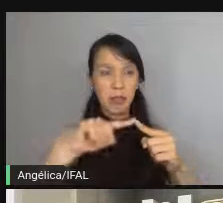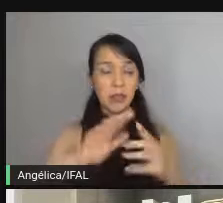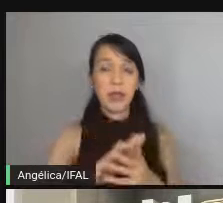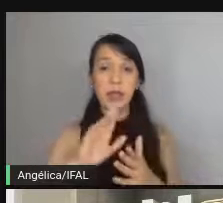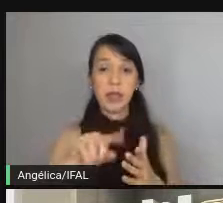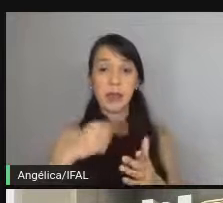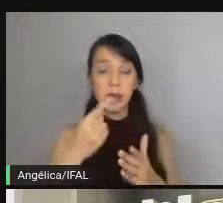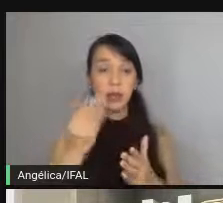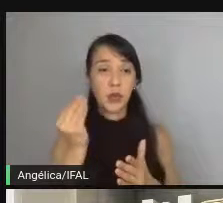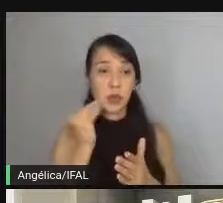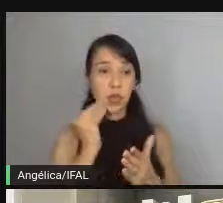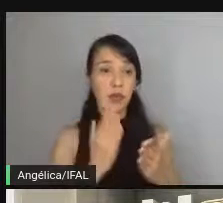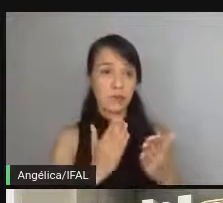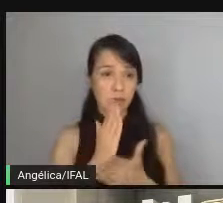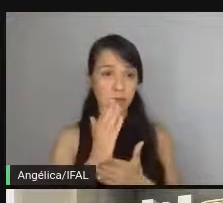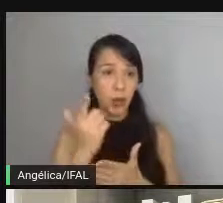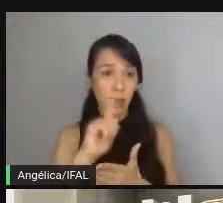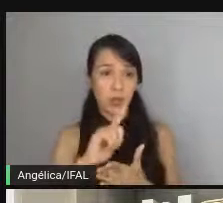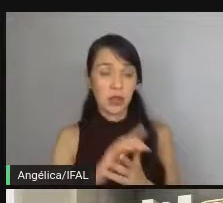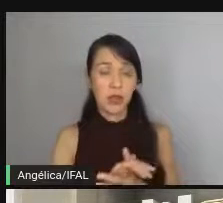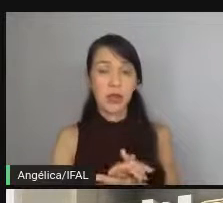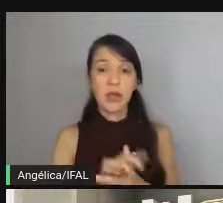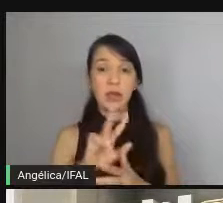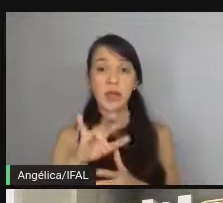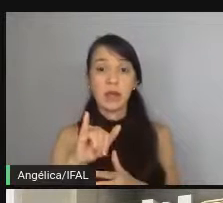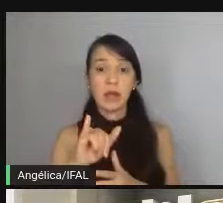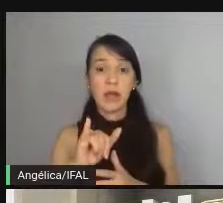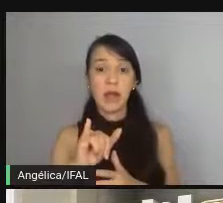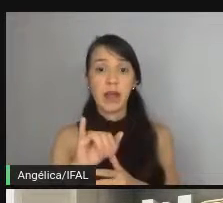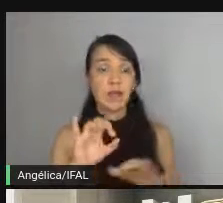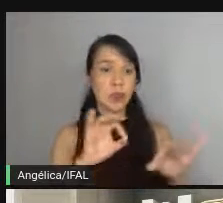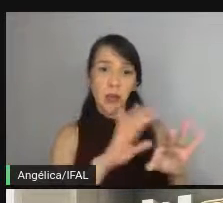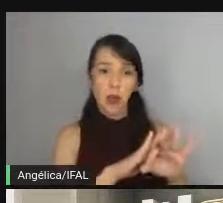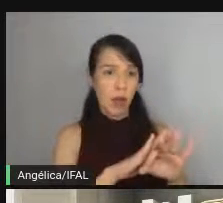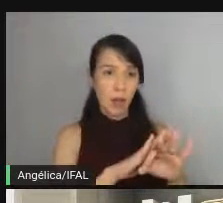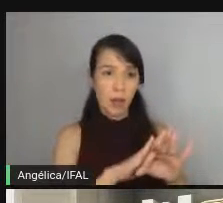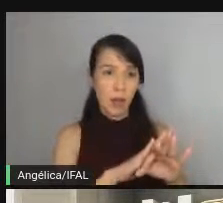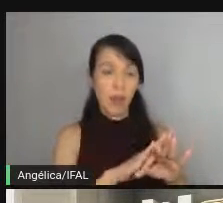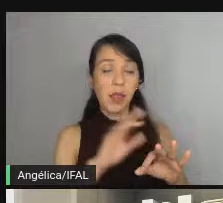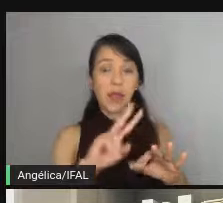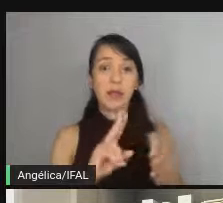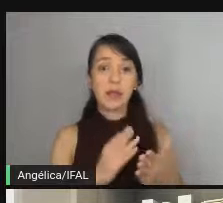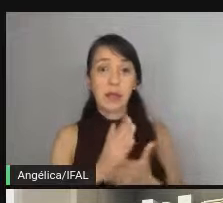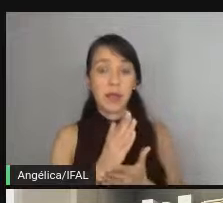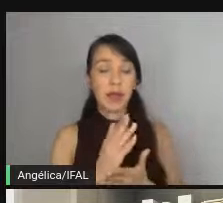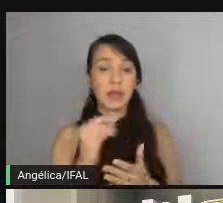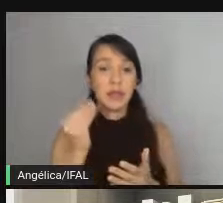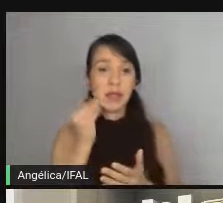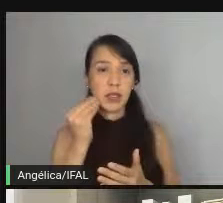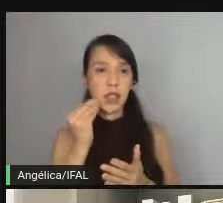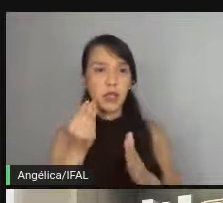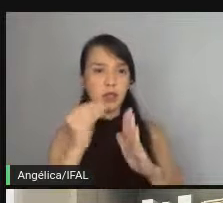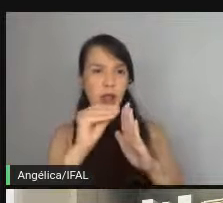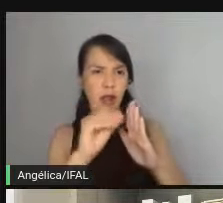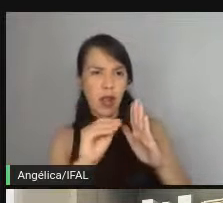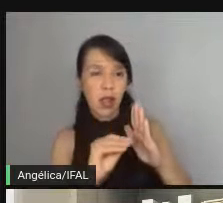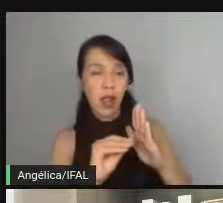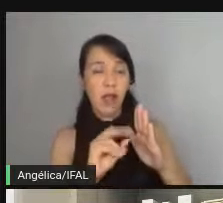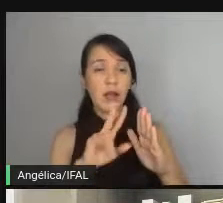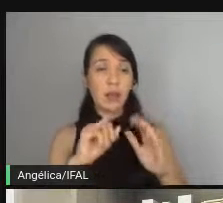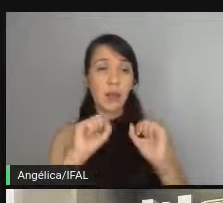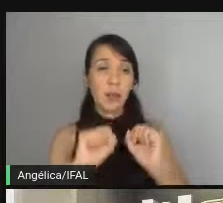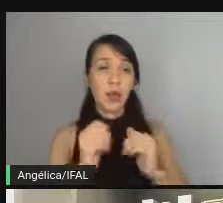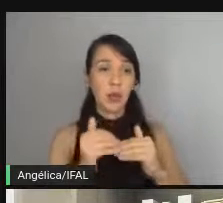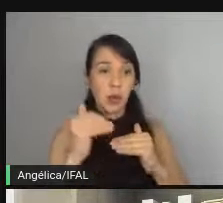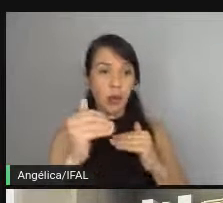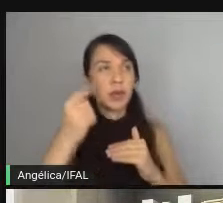passou, você simplesmente não acabou. Quando o seu teste passa e você terminou de implementar, é aí que você pode